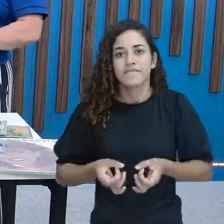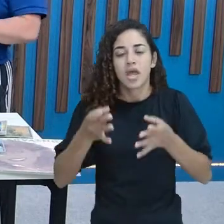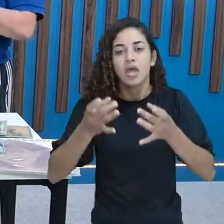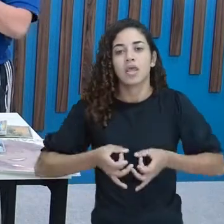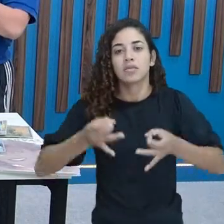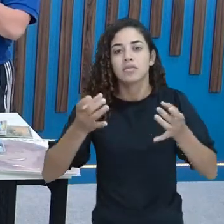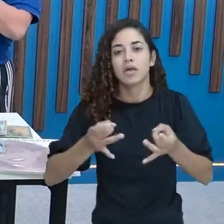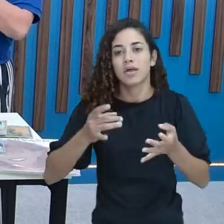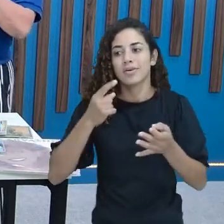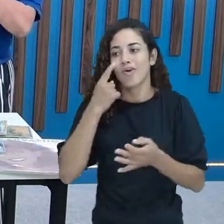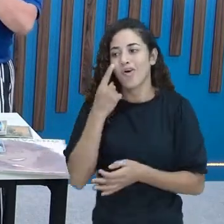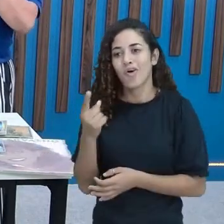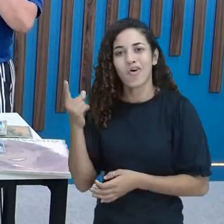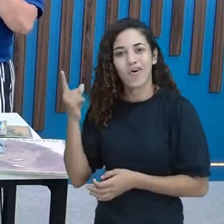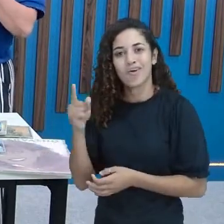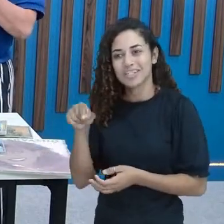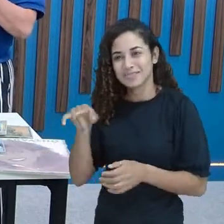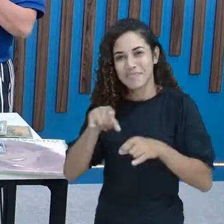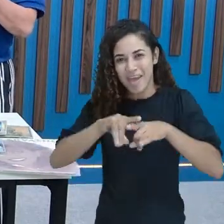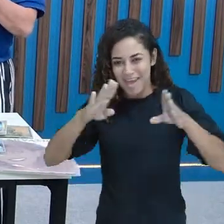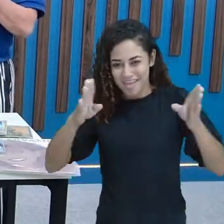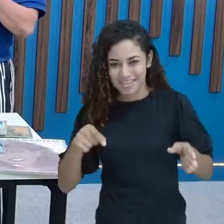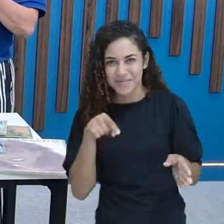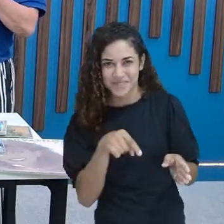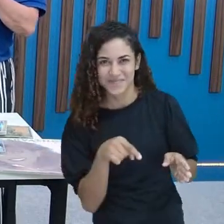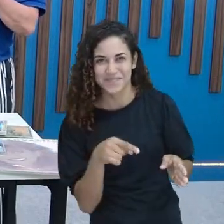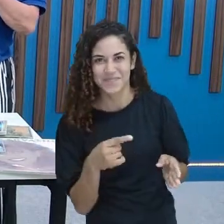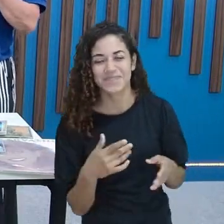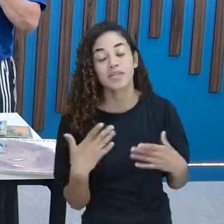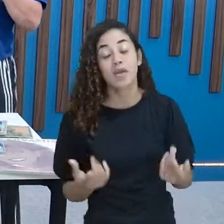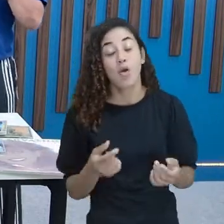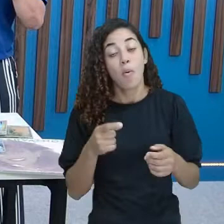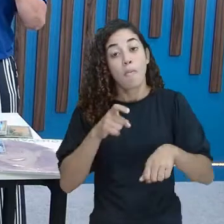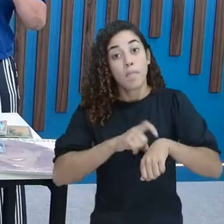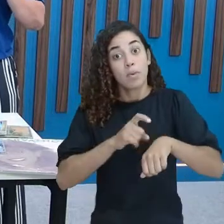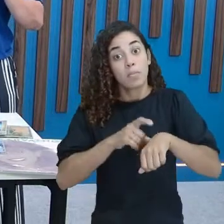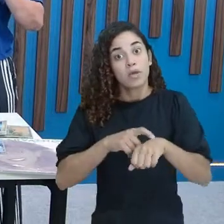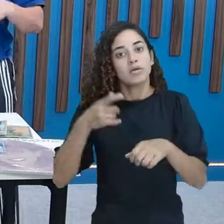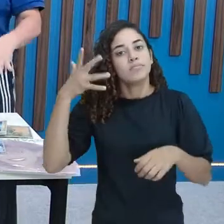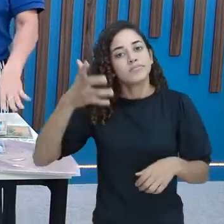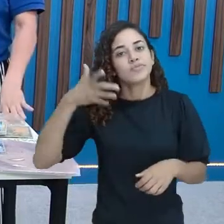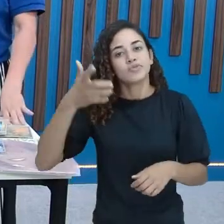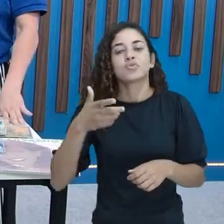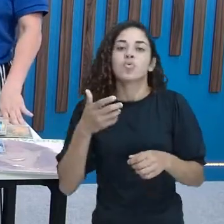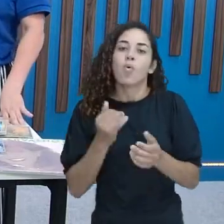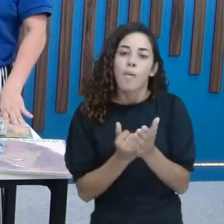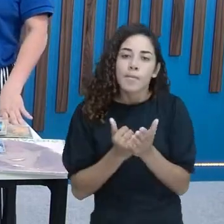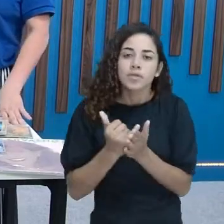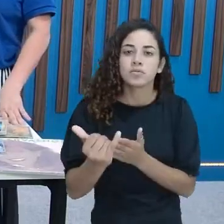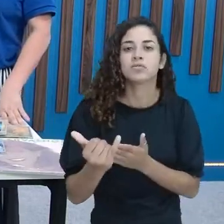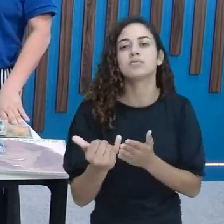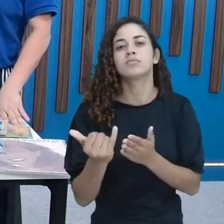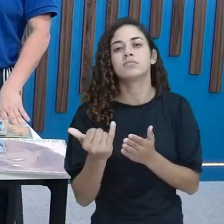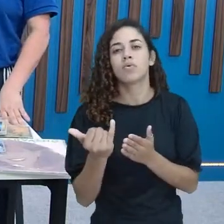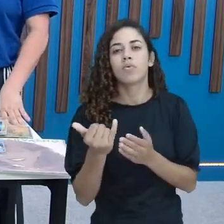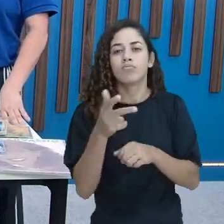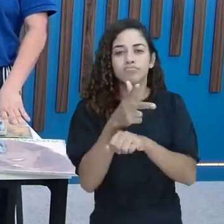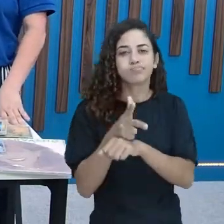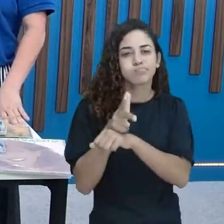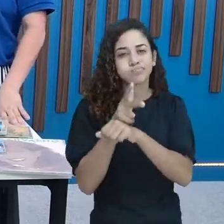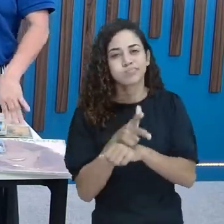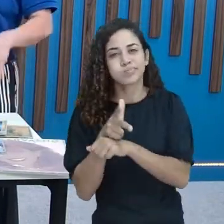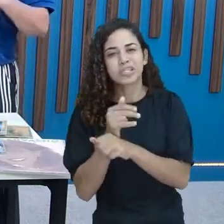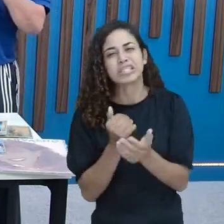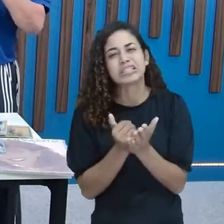Porque quando a gente começou, quando a música começou a ser gravada No início do século XX Era